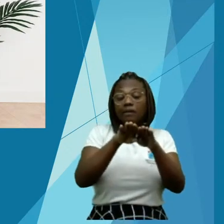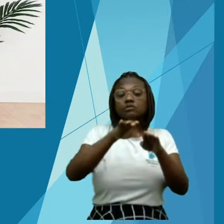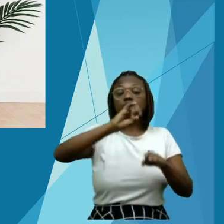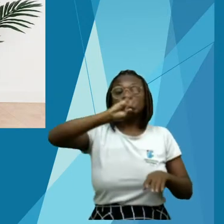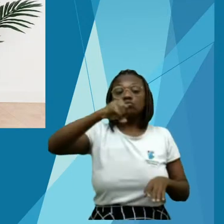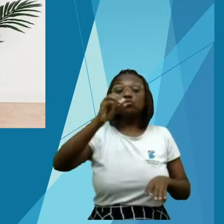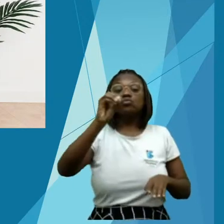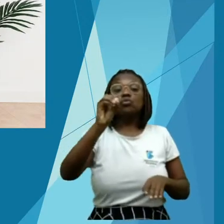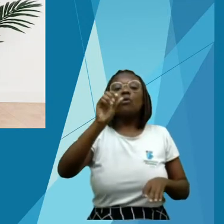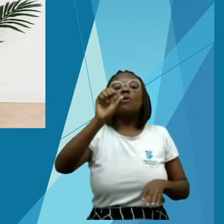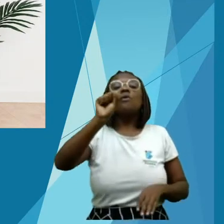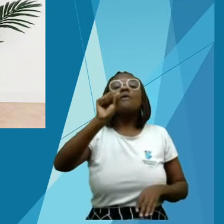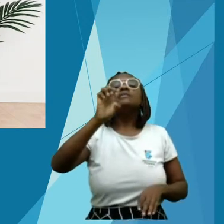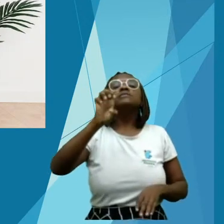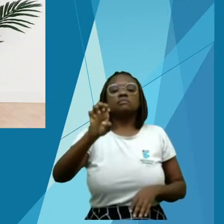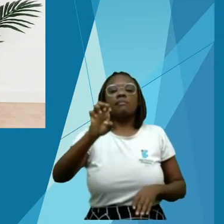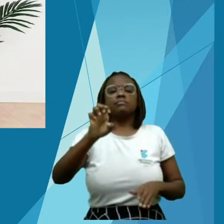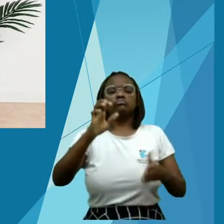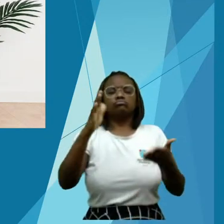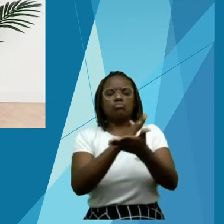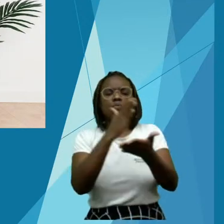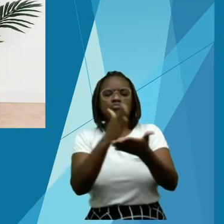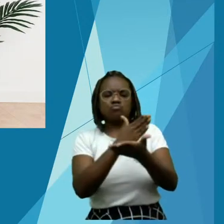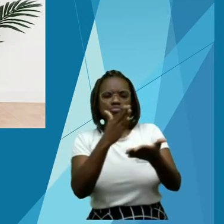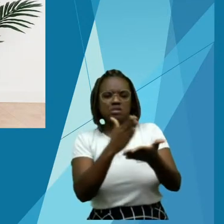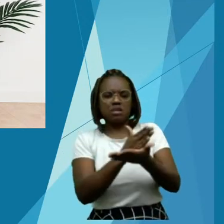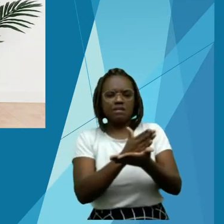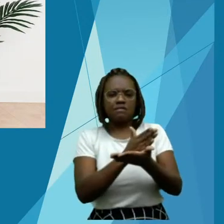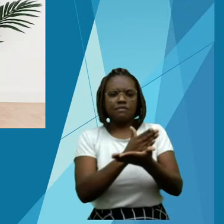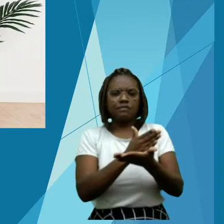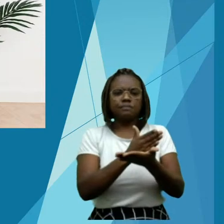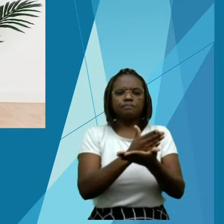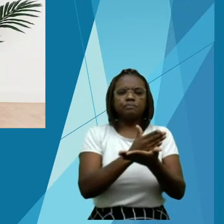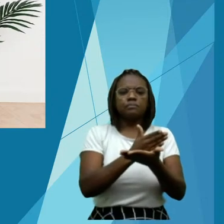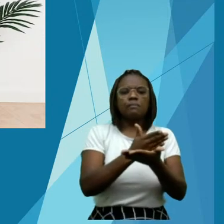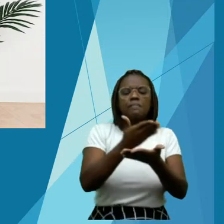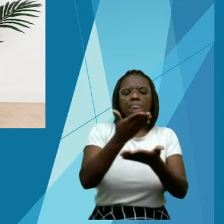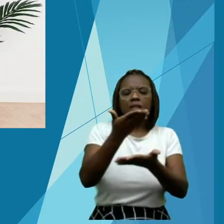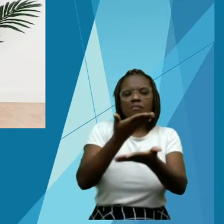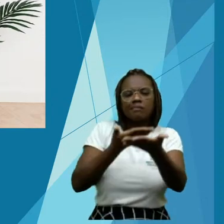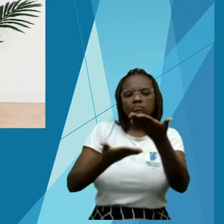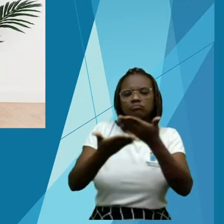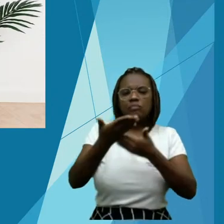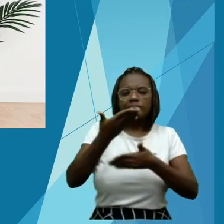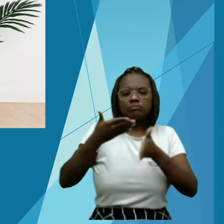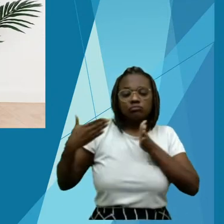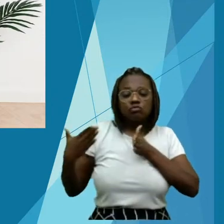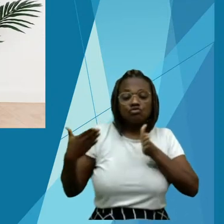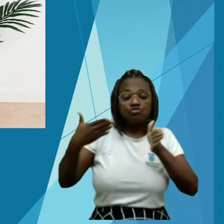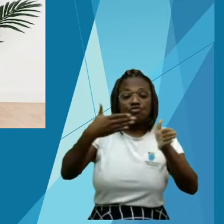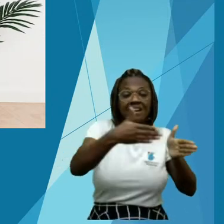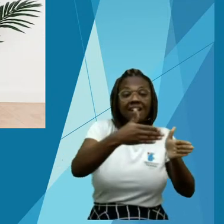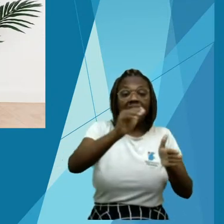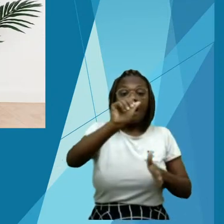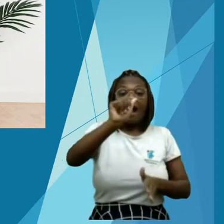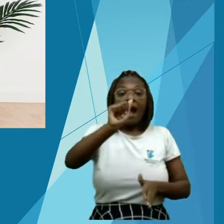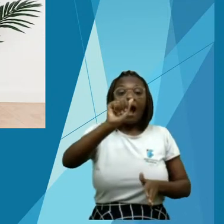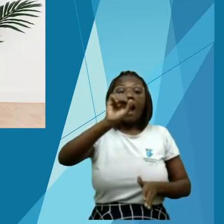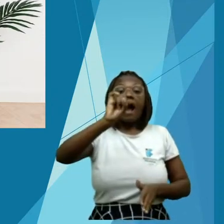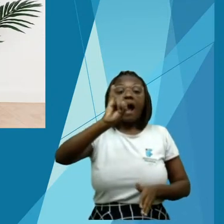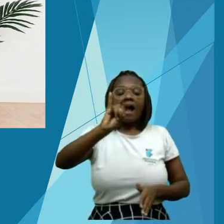várias abordagens que fazemos no livro, nós tentamos discutir quais os fatores que